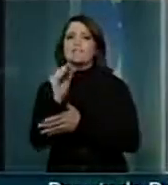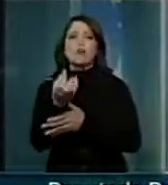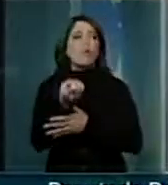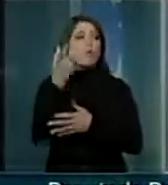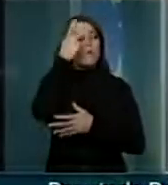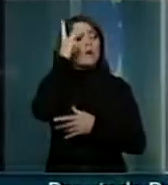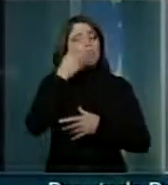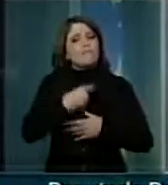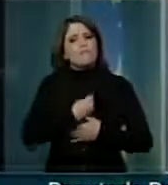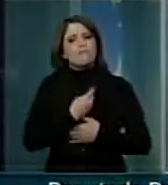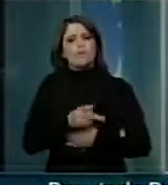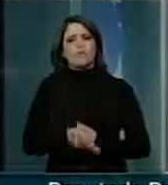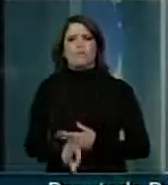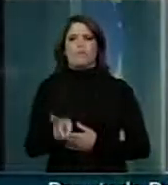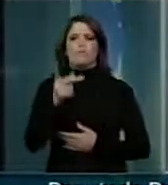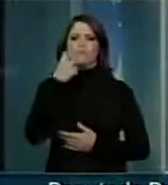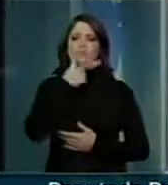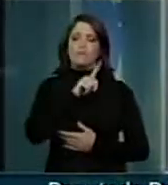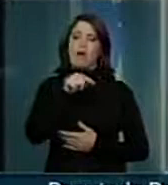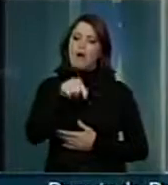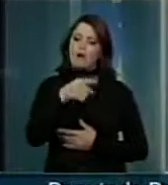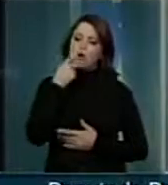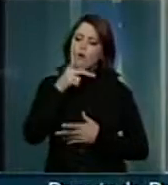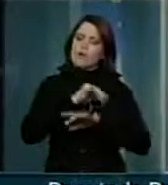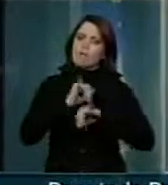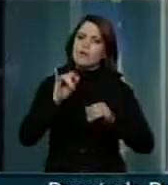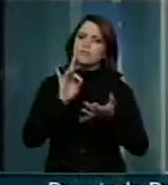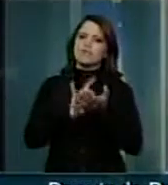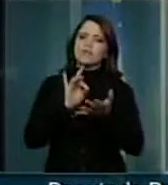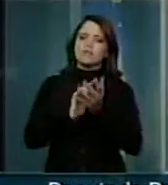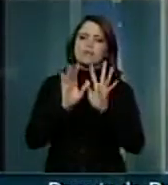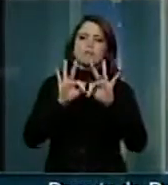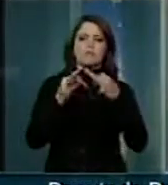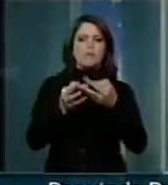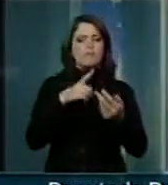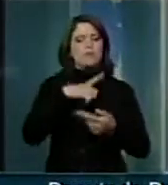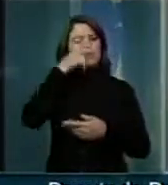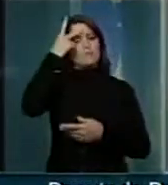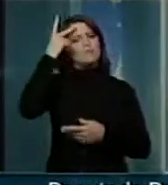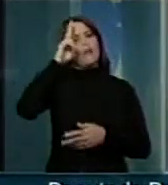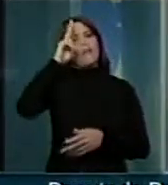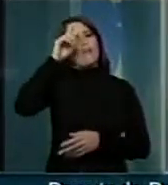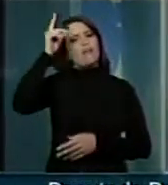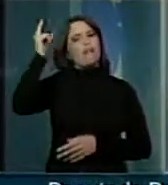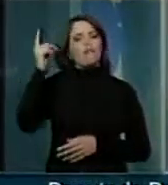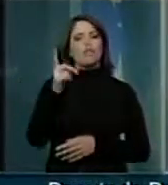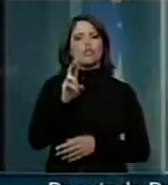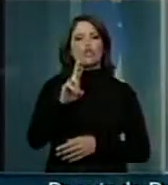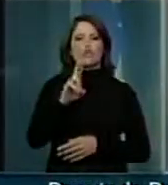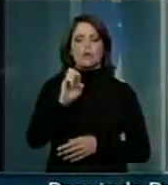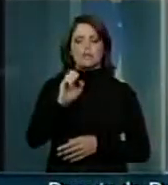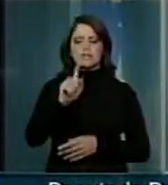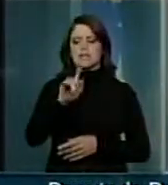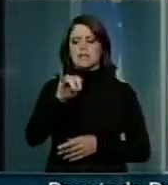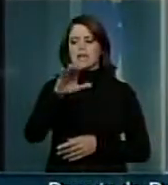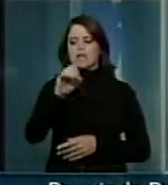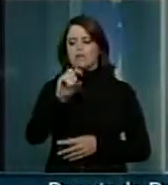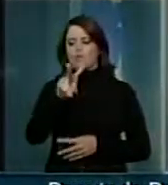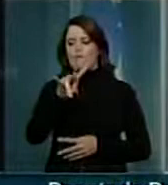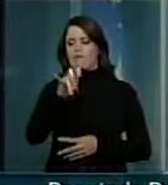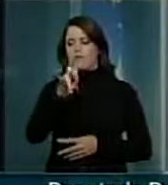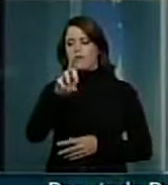o mundo. E aqui destaco a família do saudoso, doutor Sérgio Vieira de Mello,